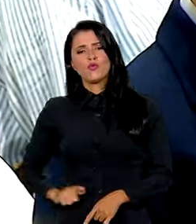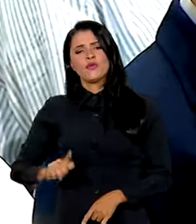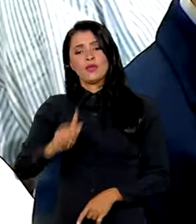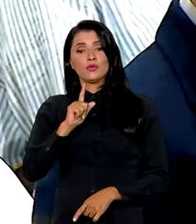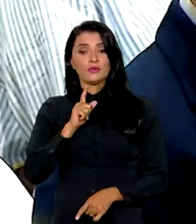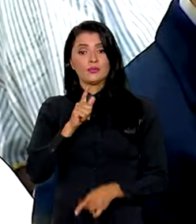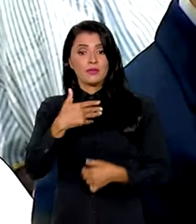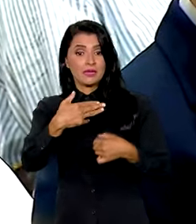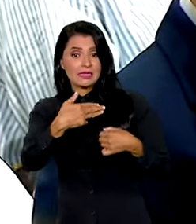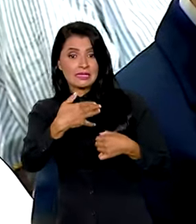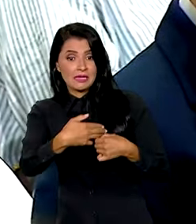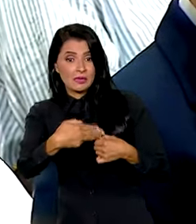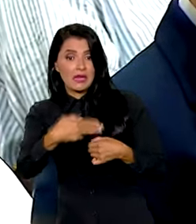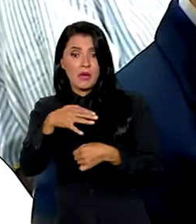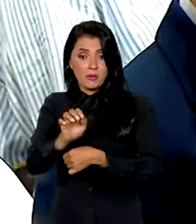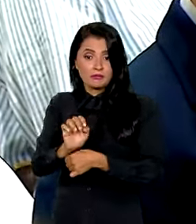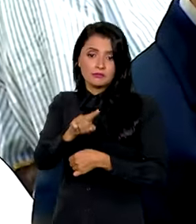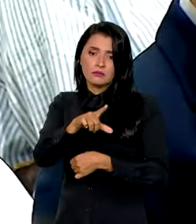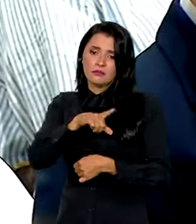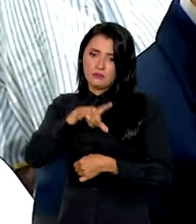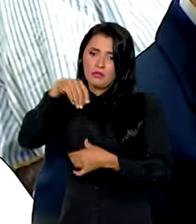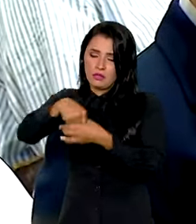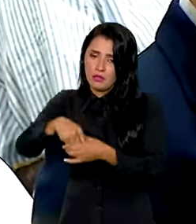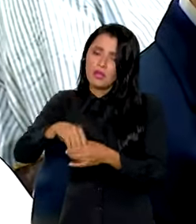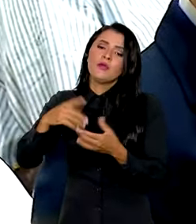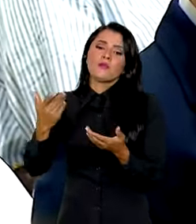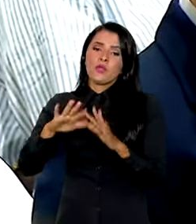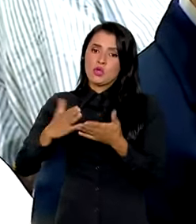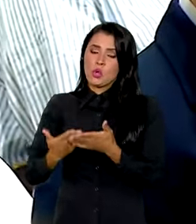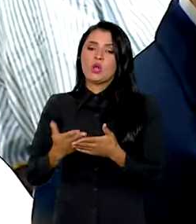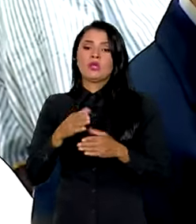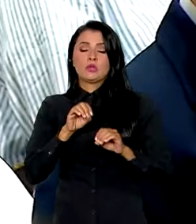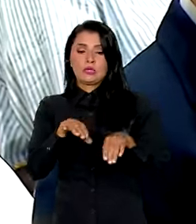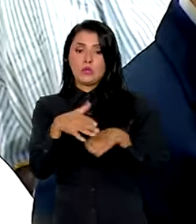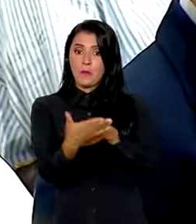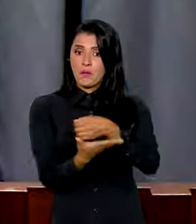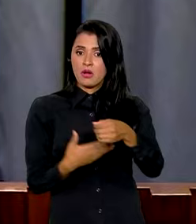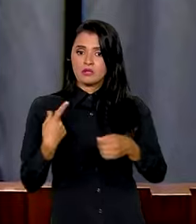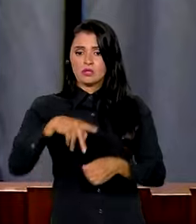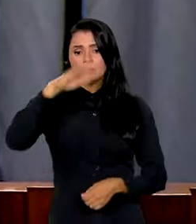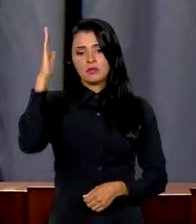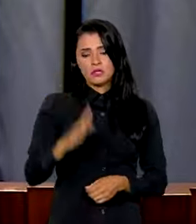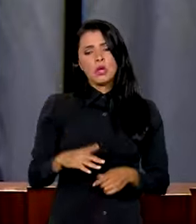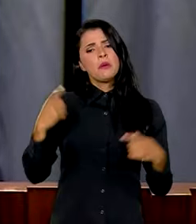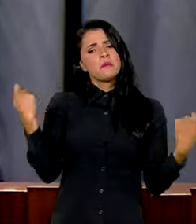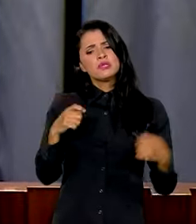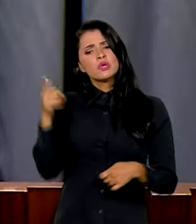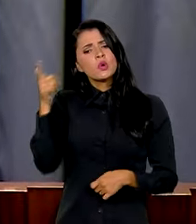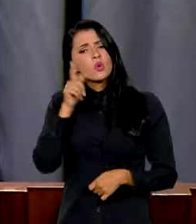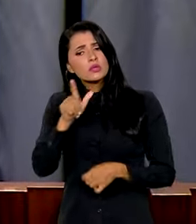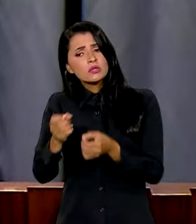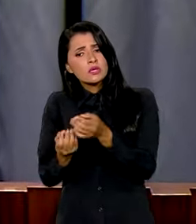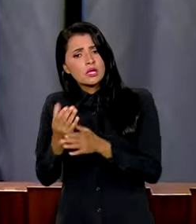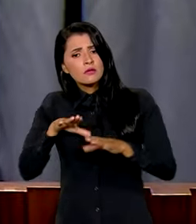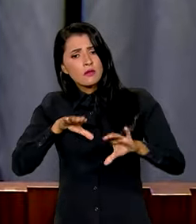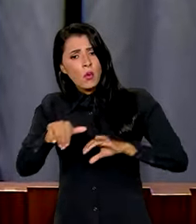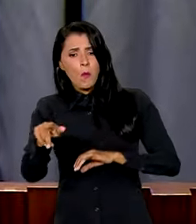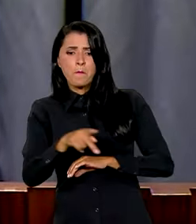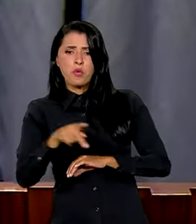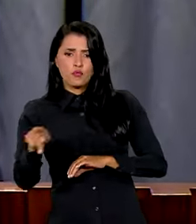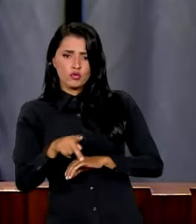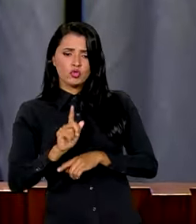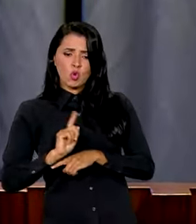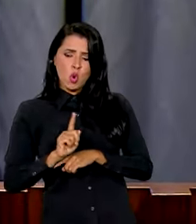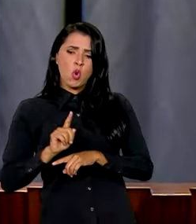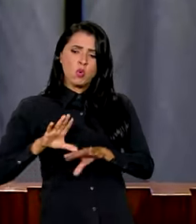municipais, que é quem, de fato, detém as escolas de educação básica no Brasil, a gente precisa conseguir formar os nossos professores e